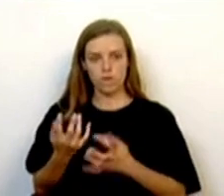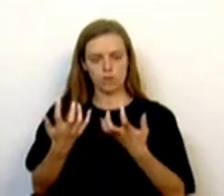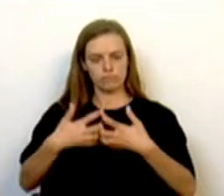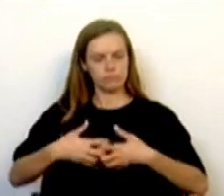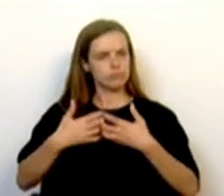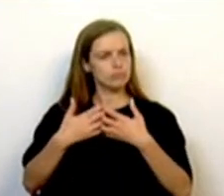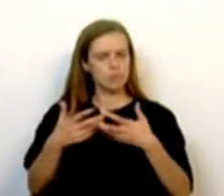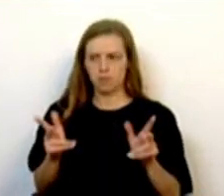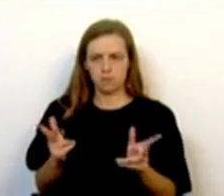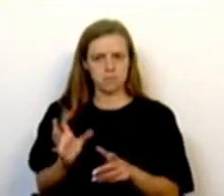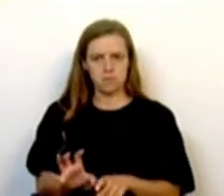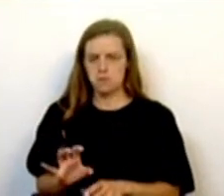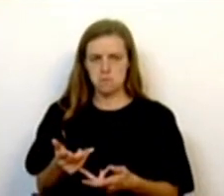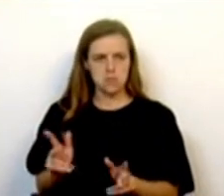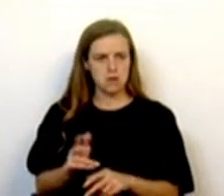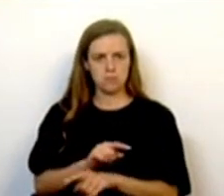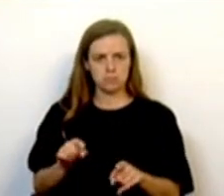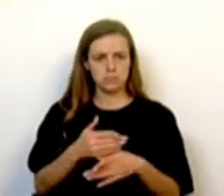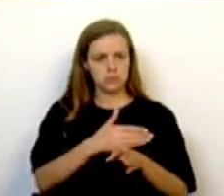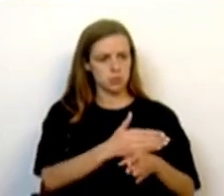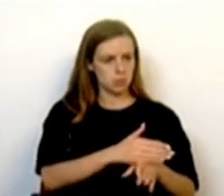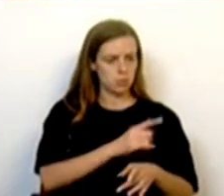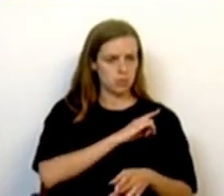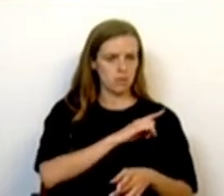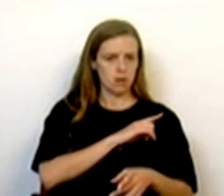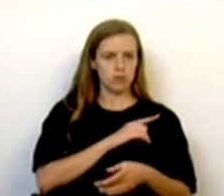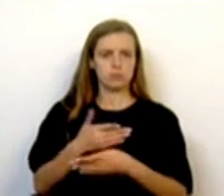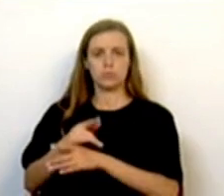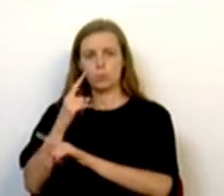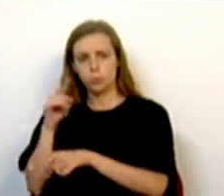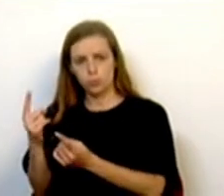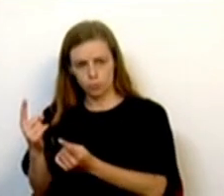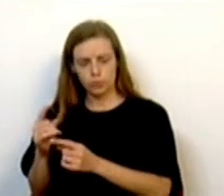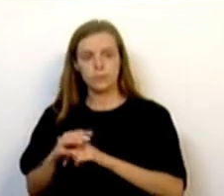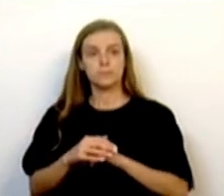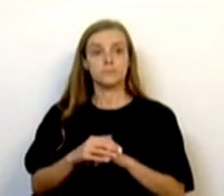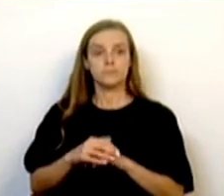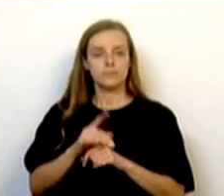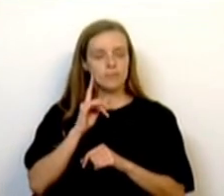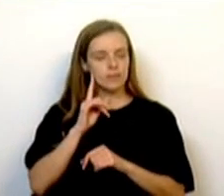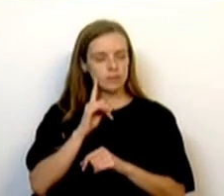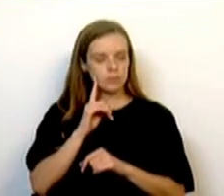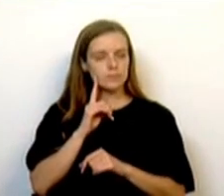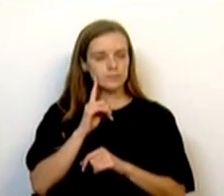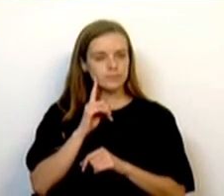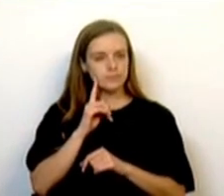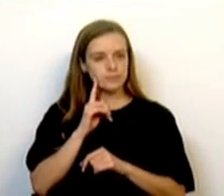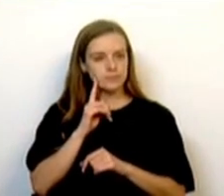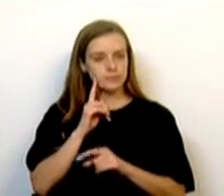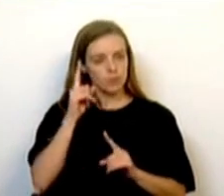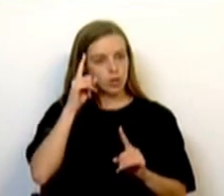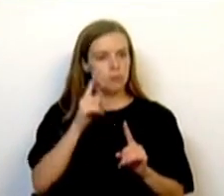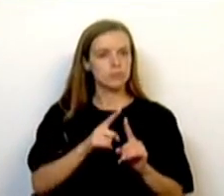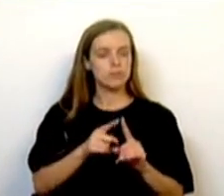liberamente estabelecidos com os sindicatos, um para o setor privado, outro para o setor público e que visam precisamente reequilibrar